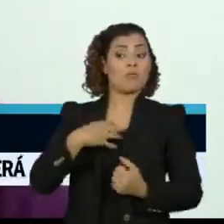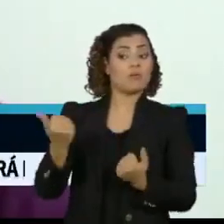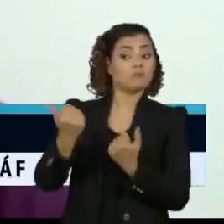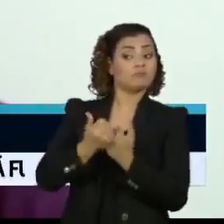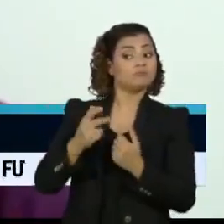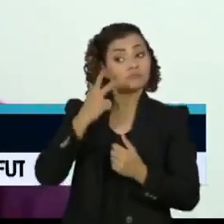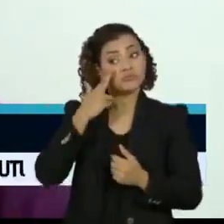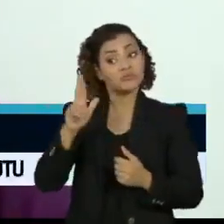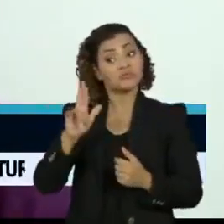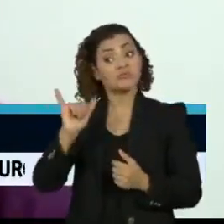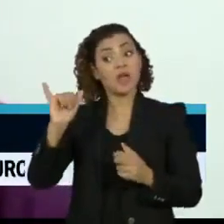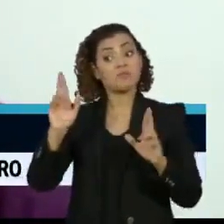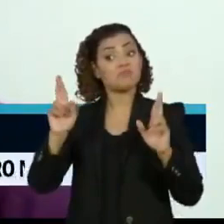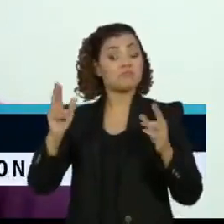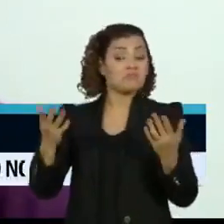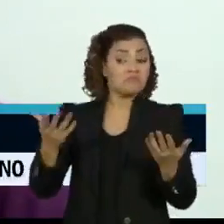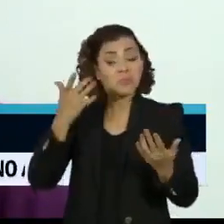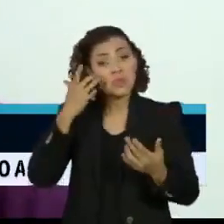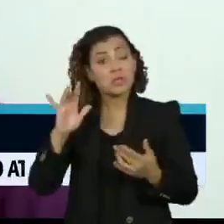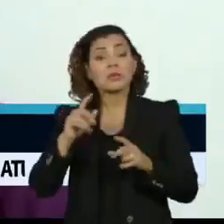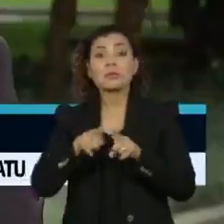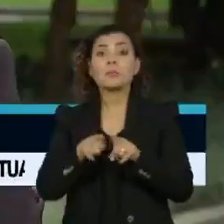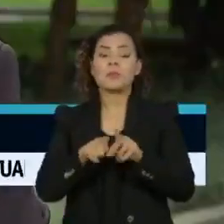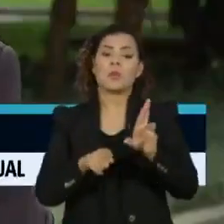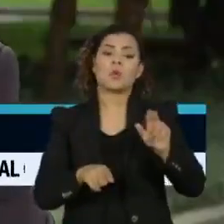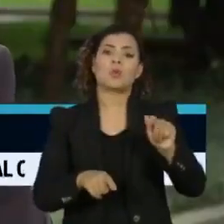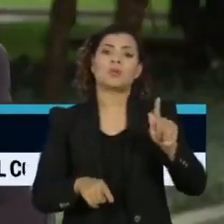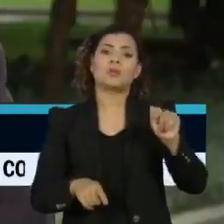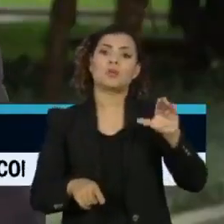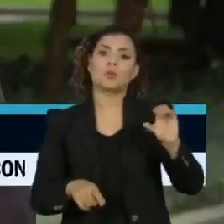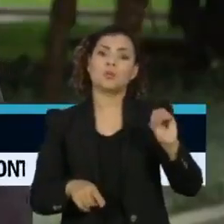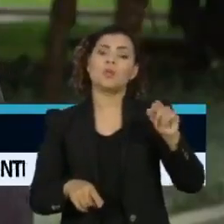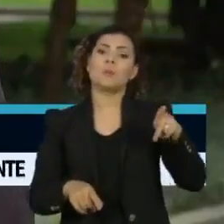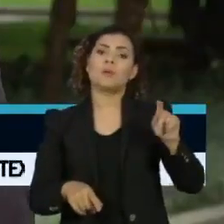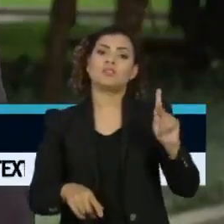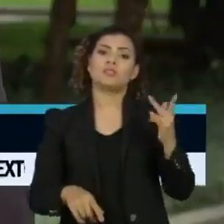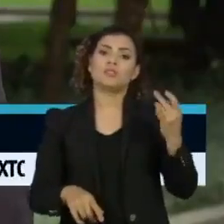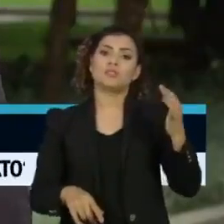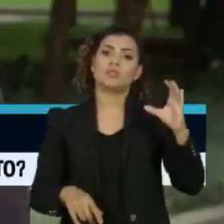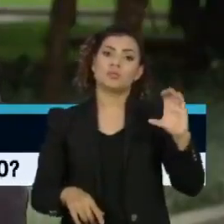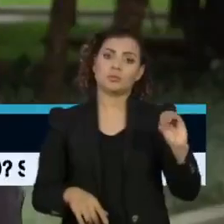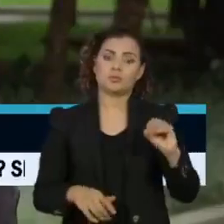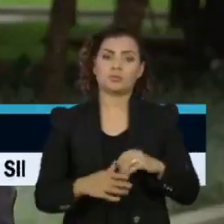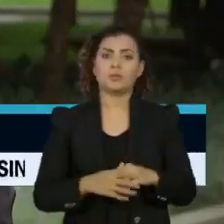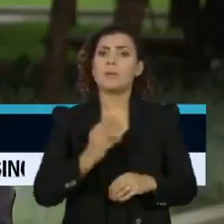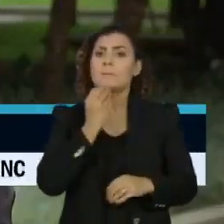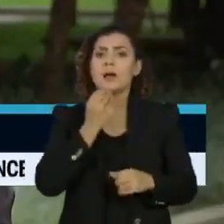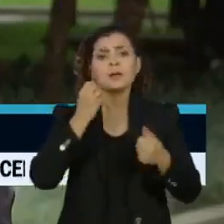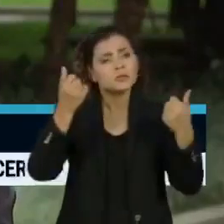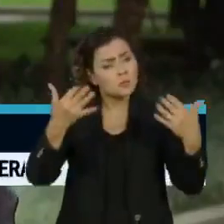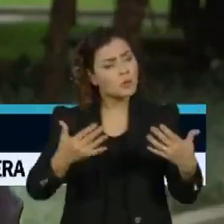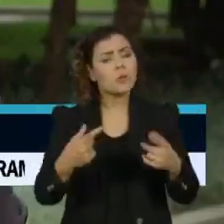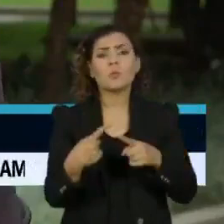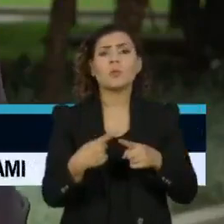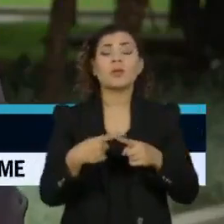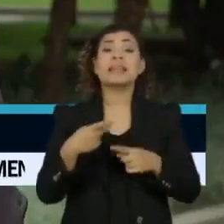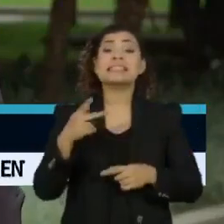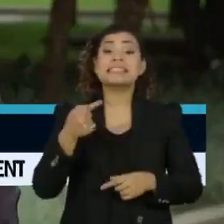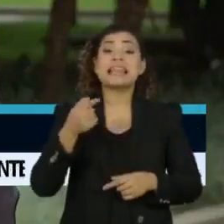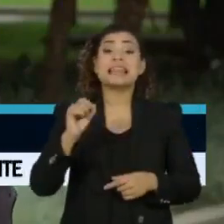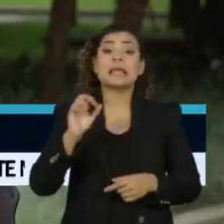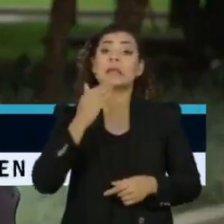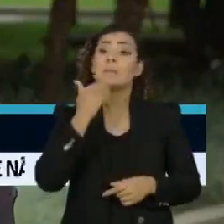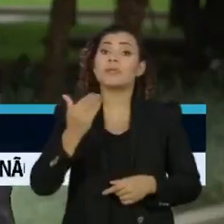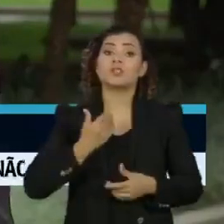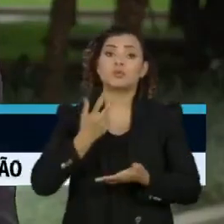a própria figura do senador Rodrigo Pacheco. Na entrevista, Maia explicou por que não aceitou nenhum dos quase 70